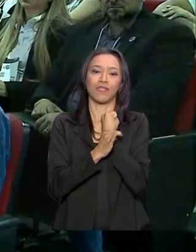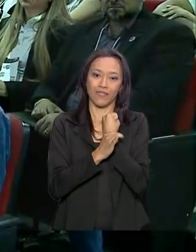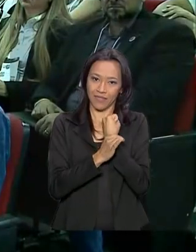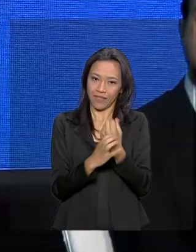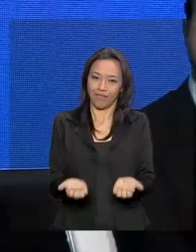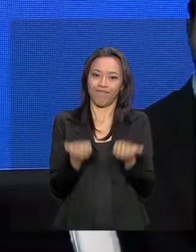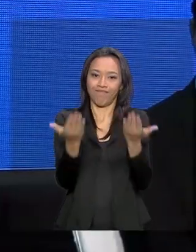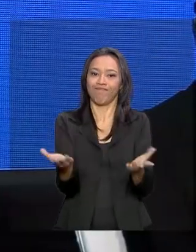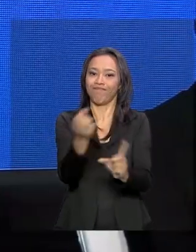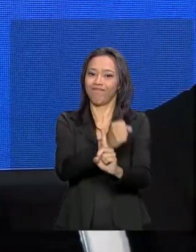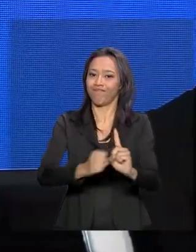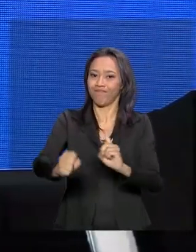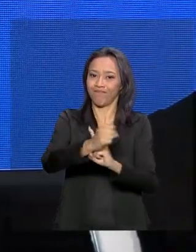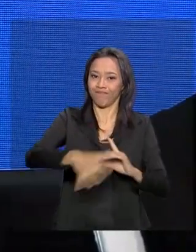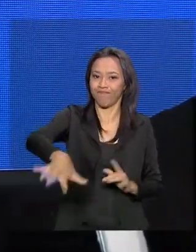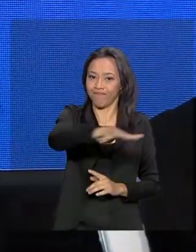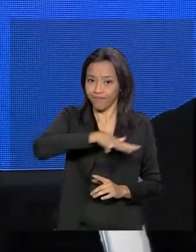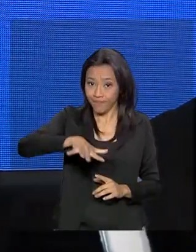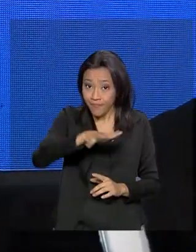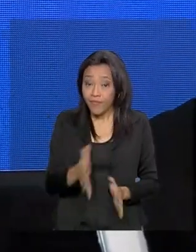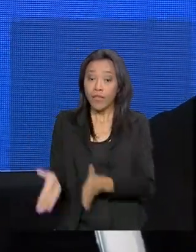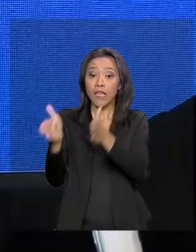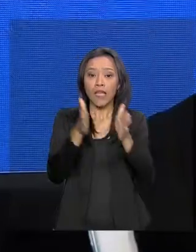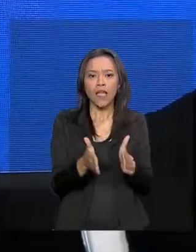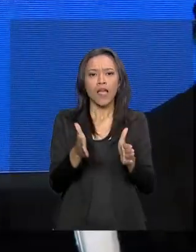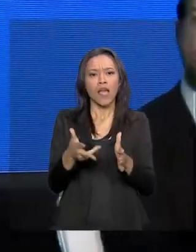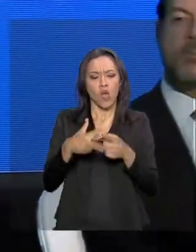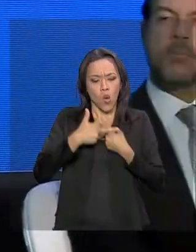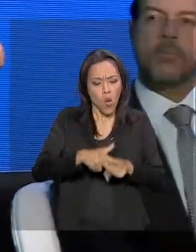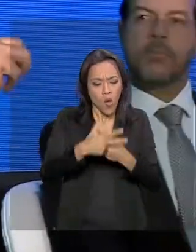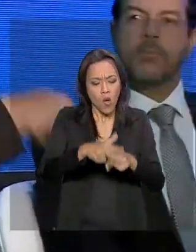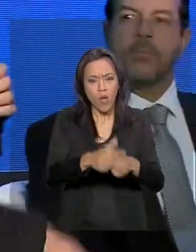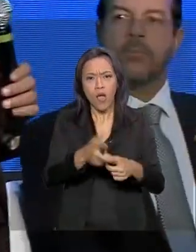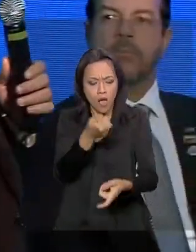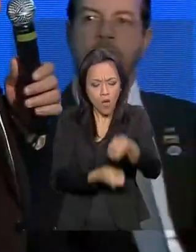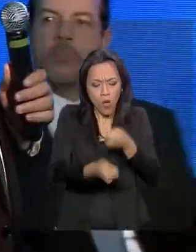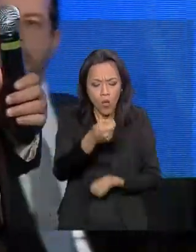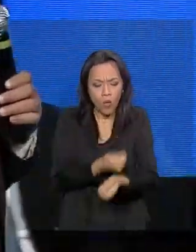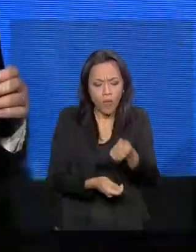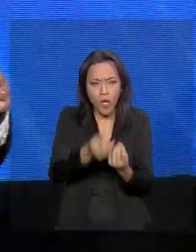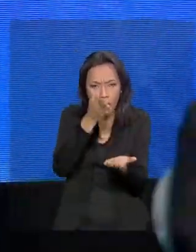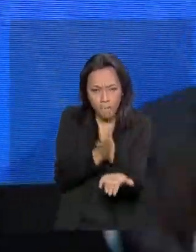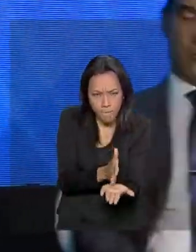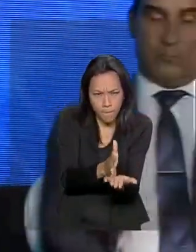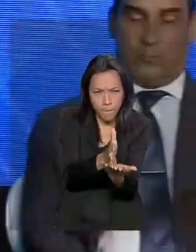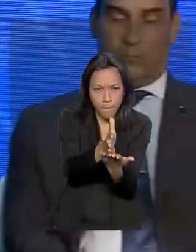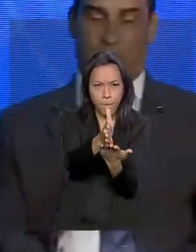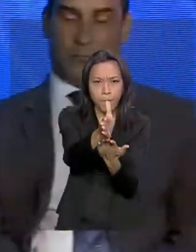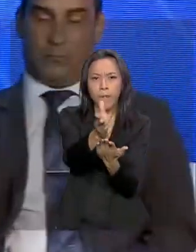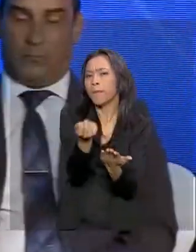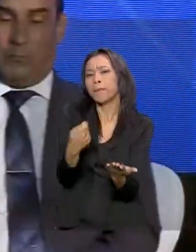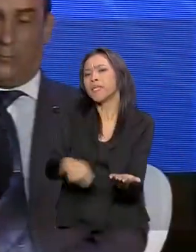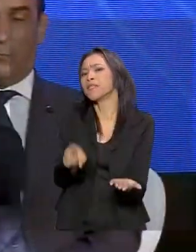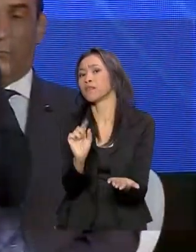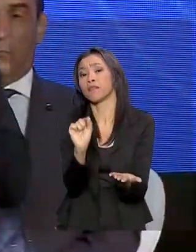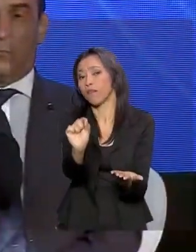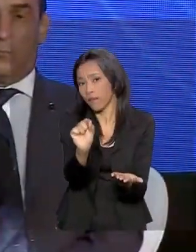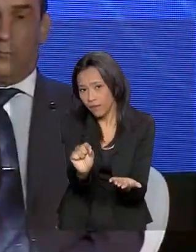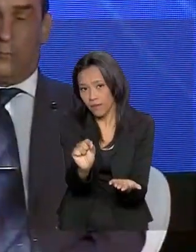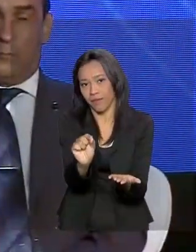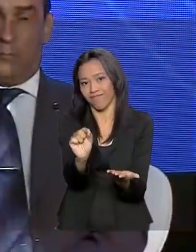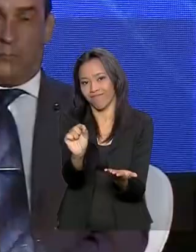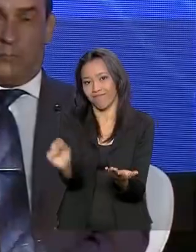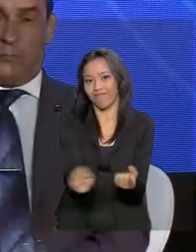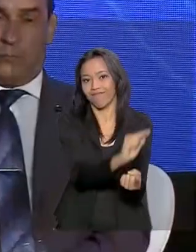população. Recolocar a economia nos trilhos necessita que a gente haja sob